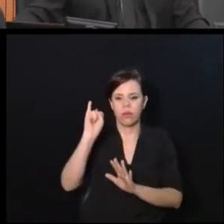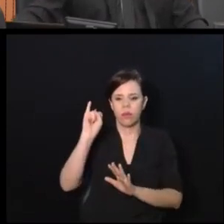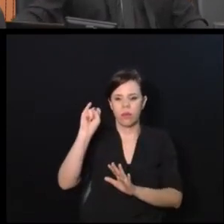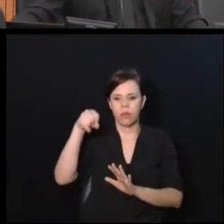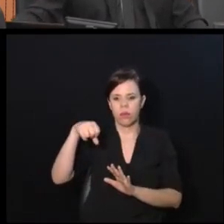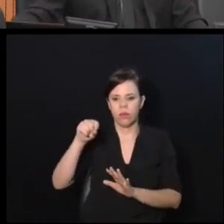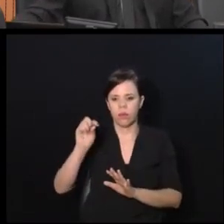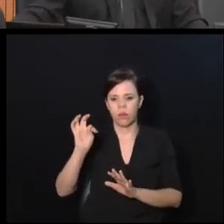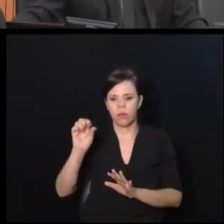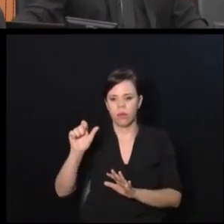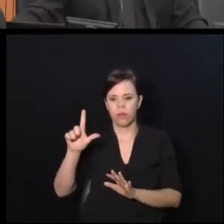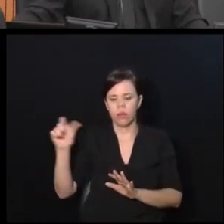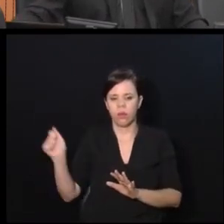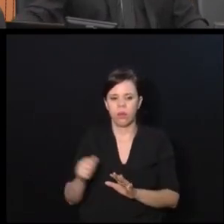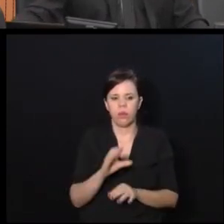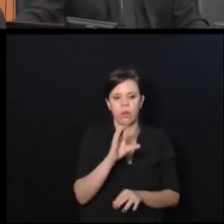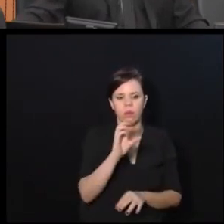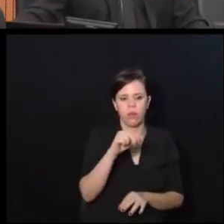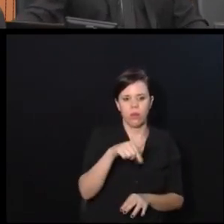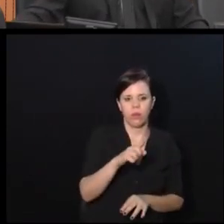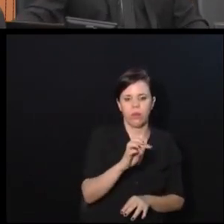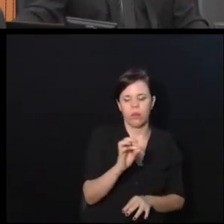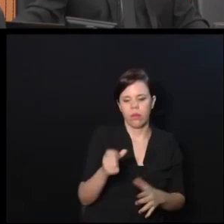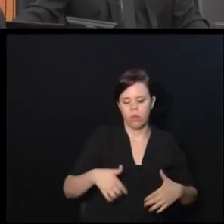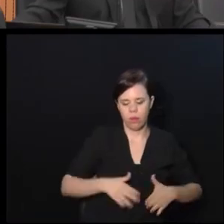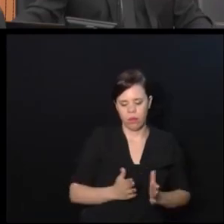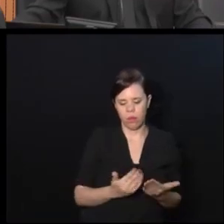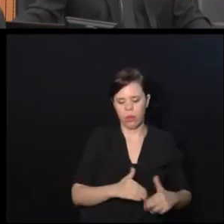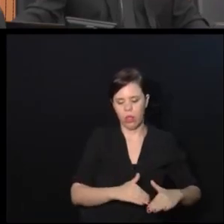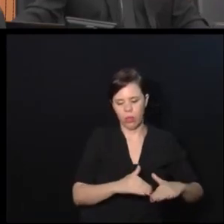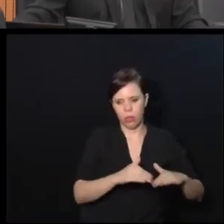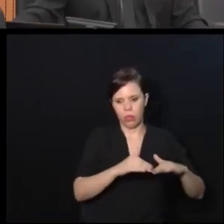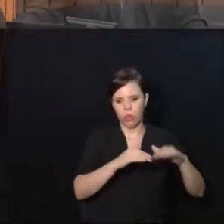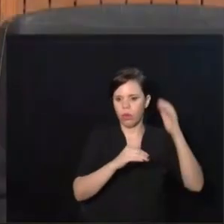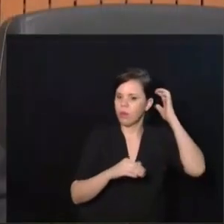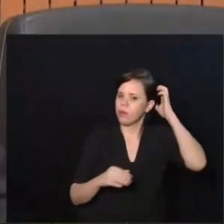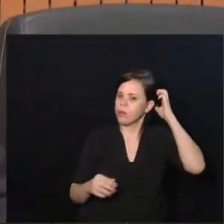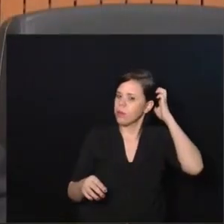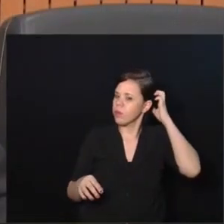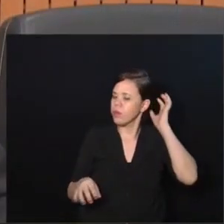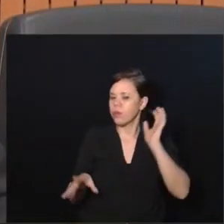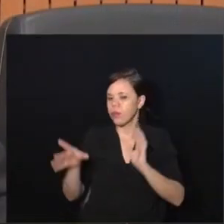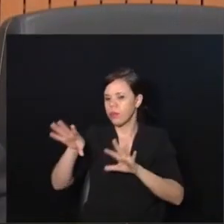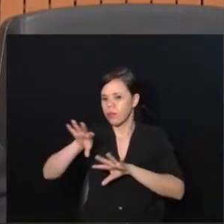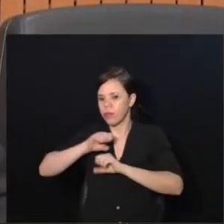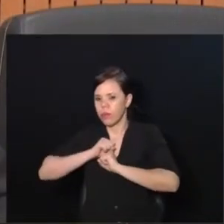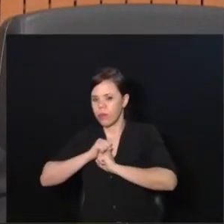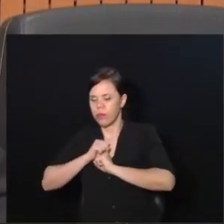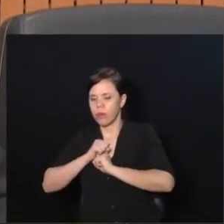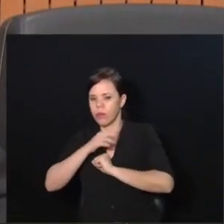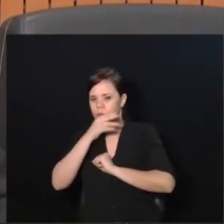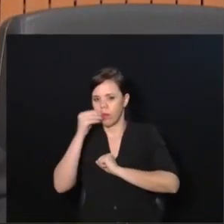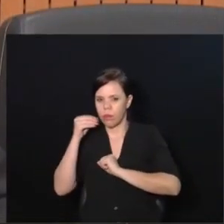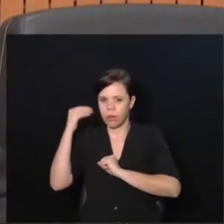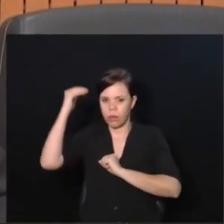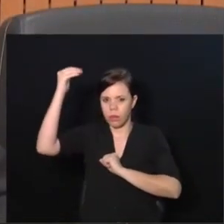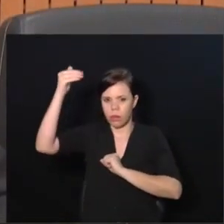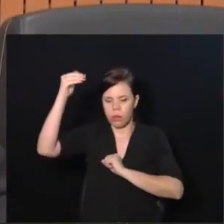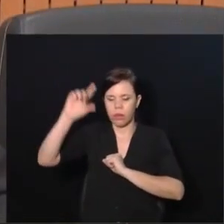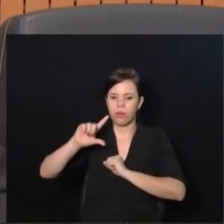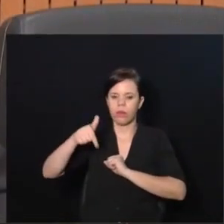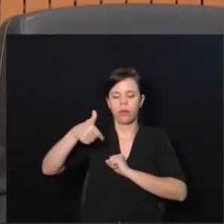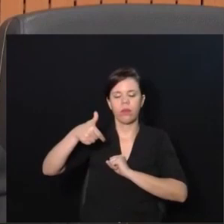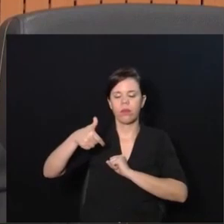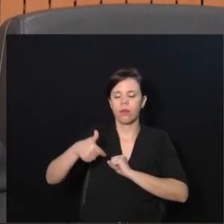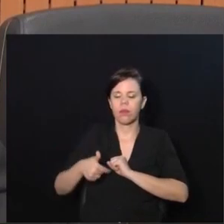O congênito é quando nasce ou na primeira infância. O adquirido é adolescente, adulto, é depois.